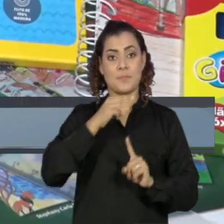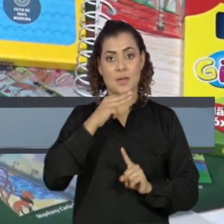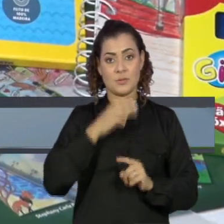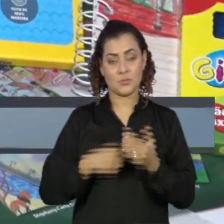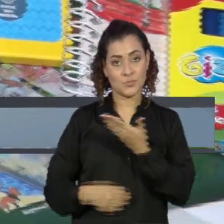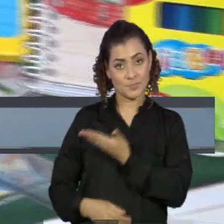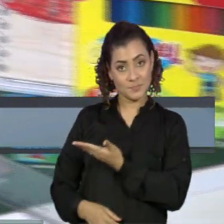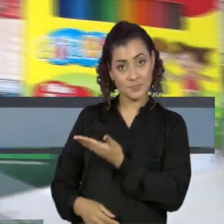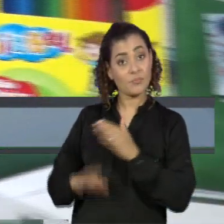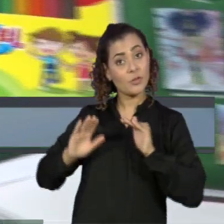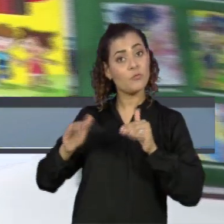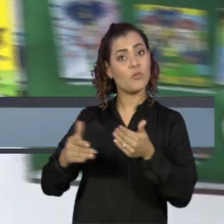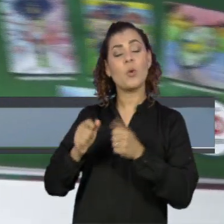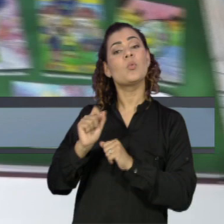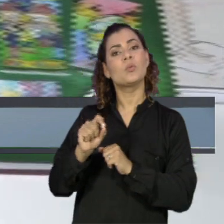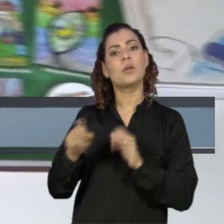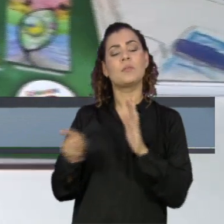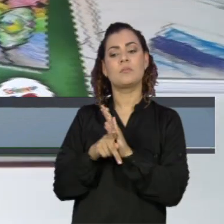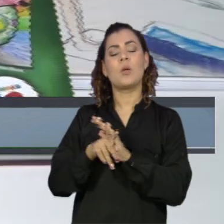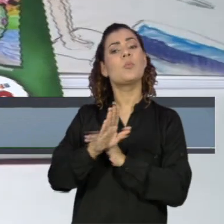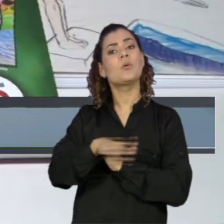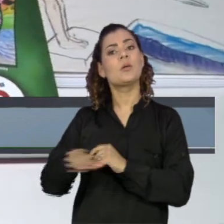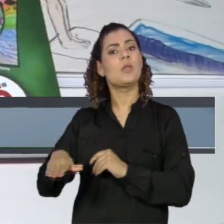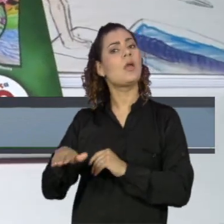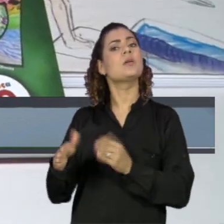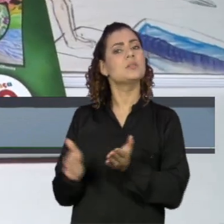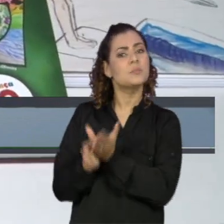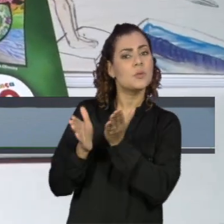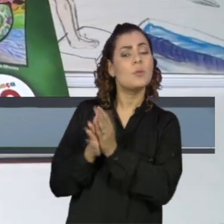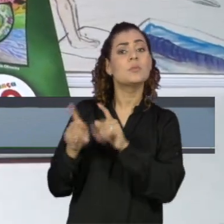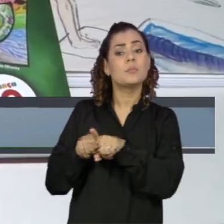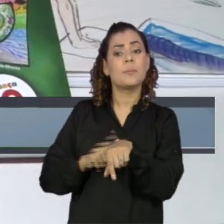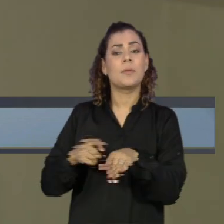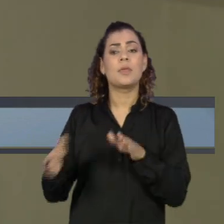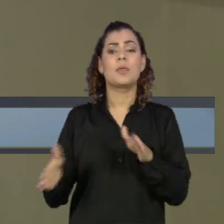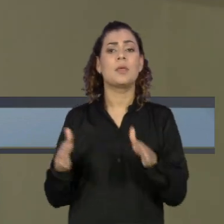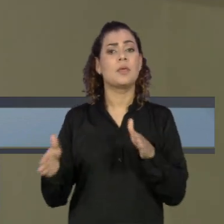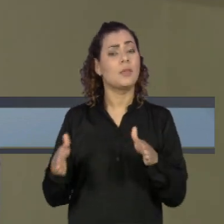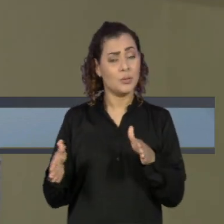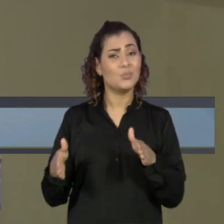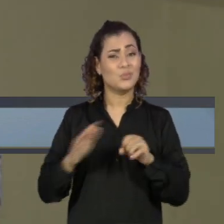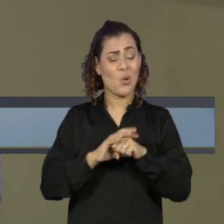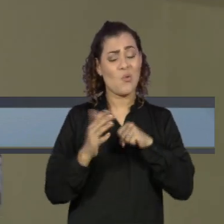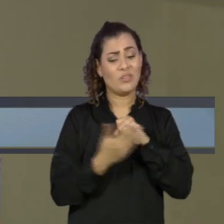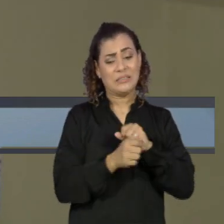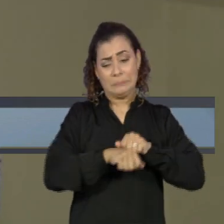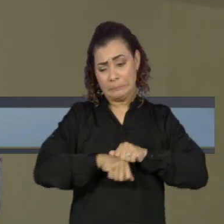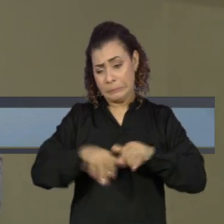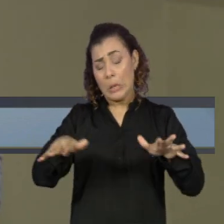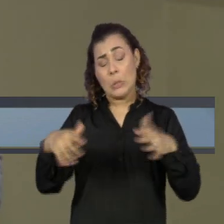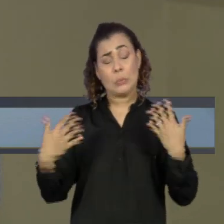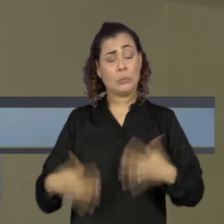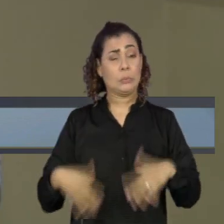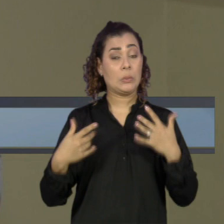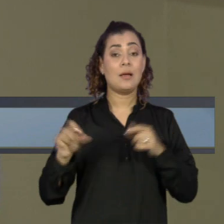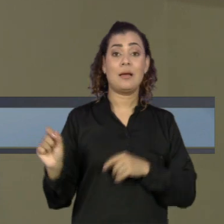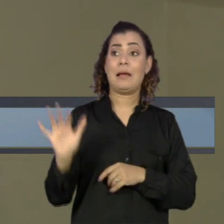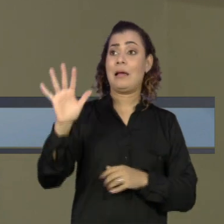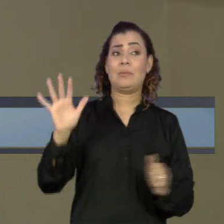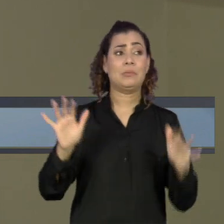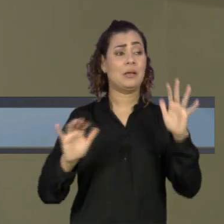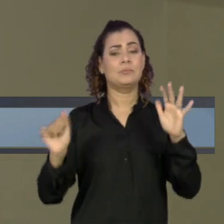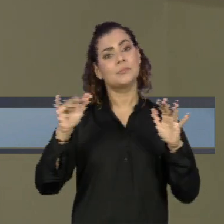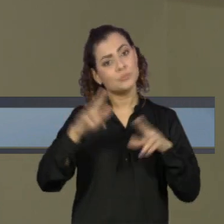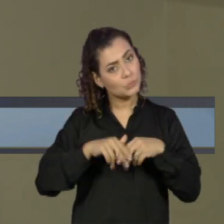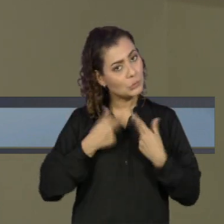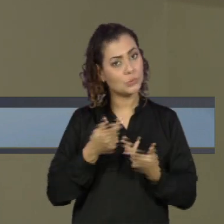campanha é voltada para o público em vulnerabilidade social, principalmente neste momento em que a pandemia do novo coronavírus e a alta da inflação ampliam